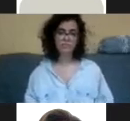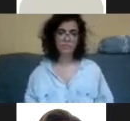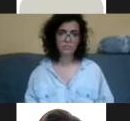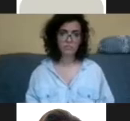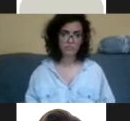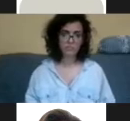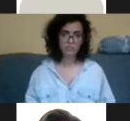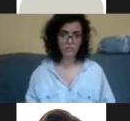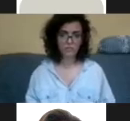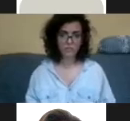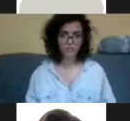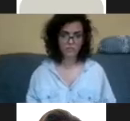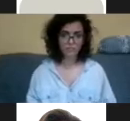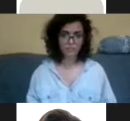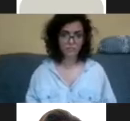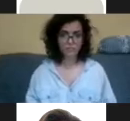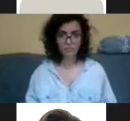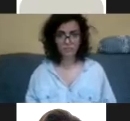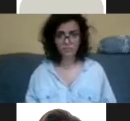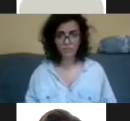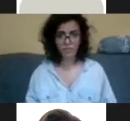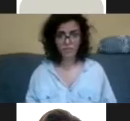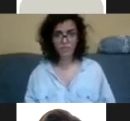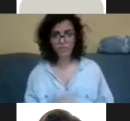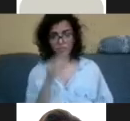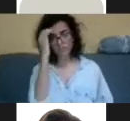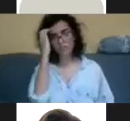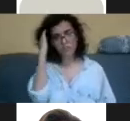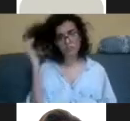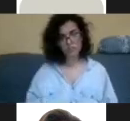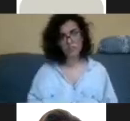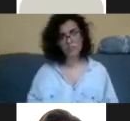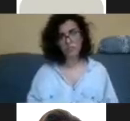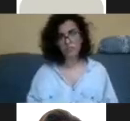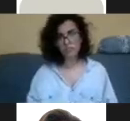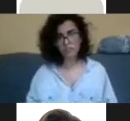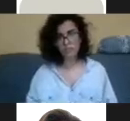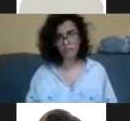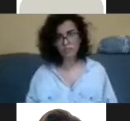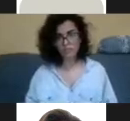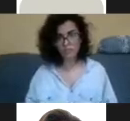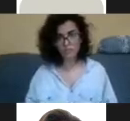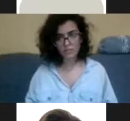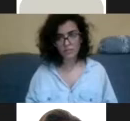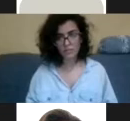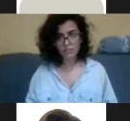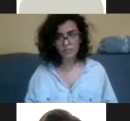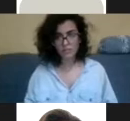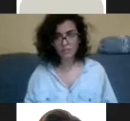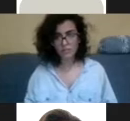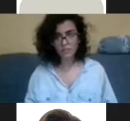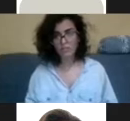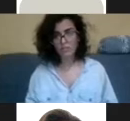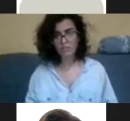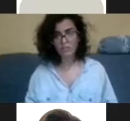Esse rapaz tem síndrome de Down, como eu falei de novo, dos personagens sempre representativos.